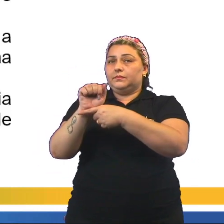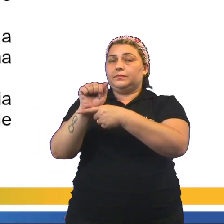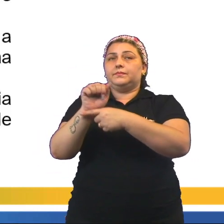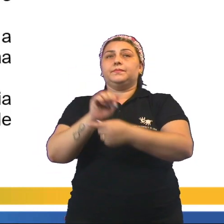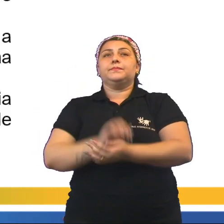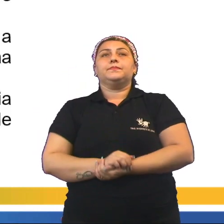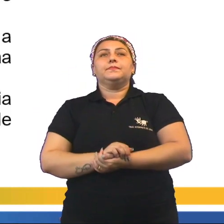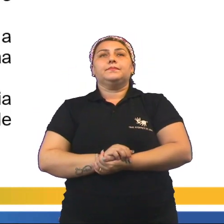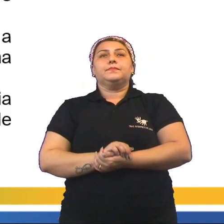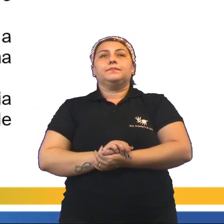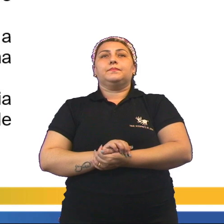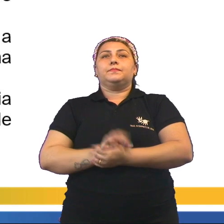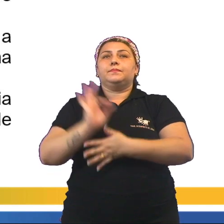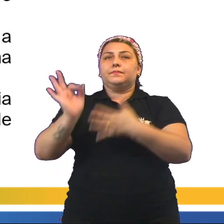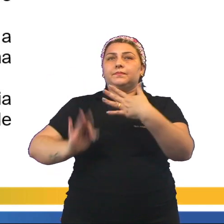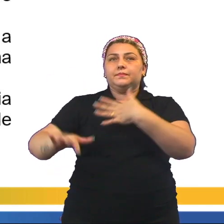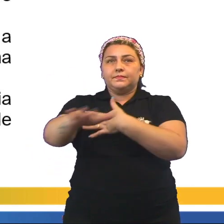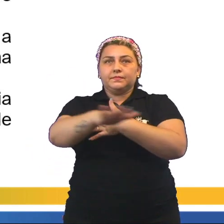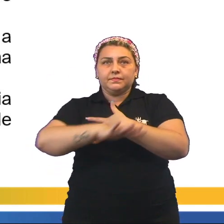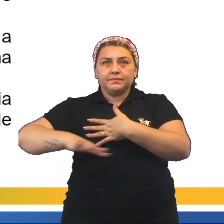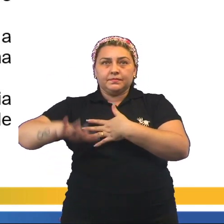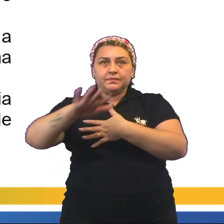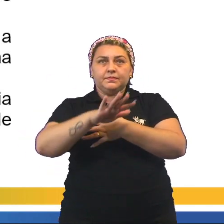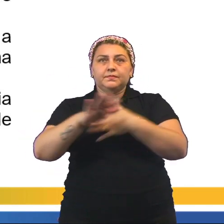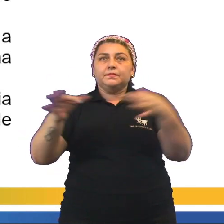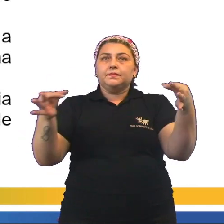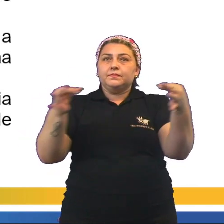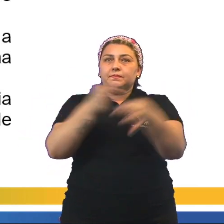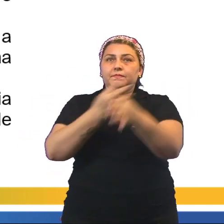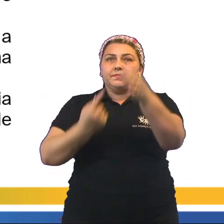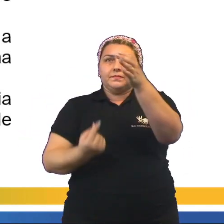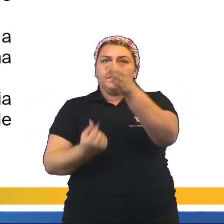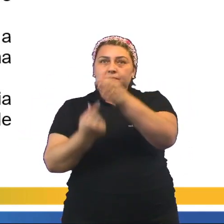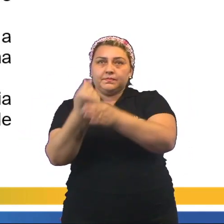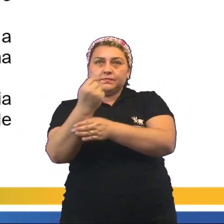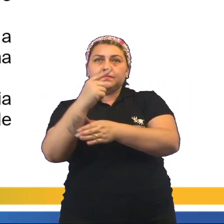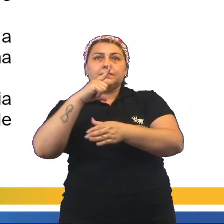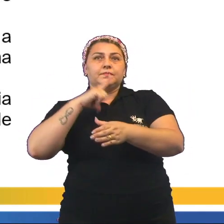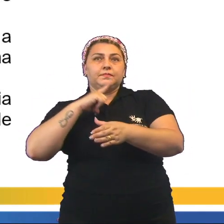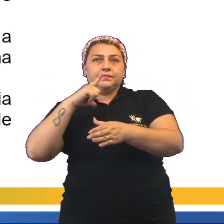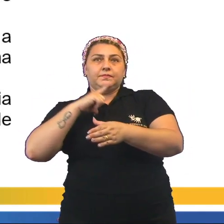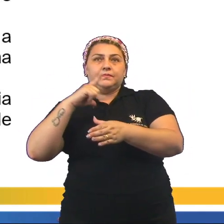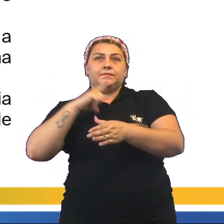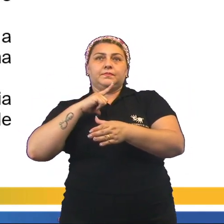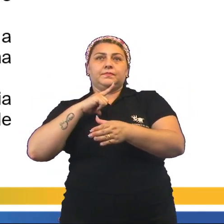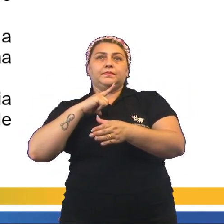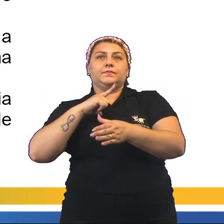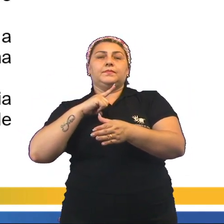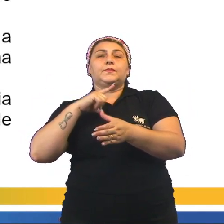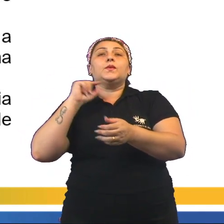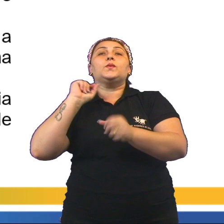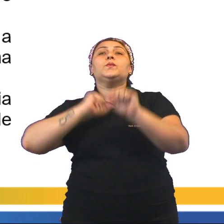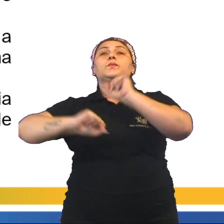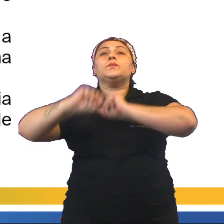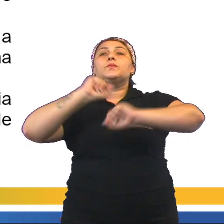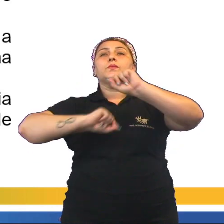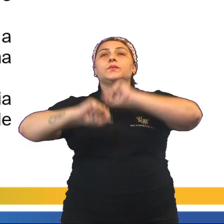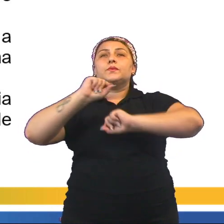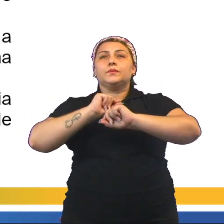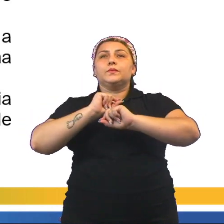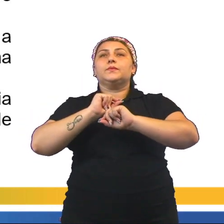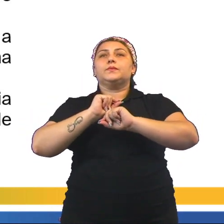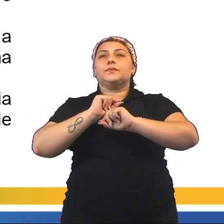alternativa A, as classes sociais formadas no capitalismo estabelecem